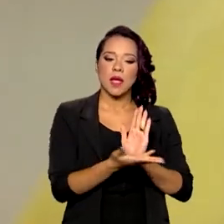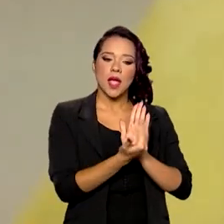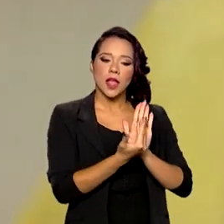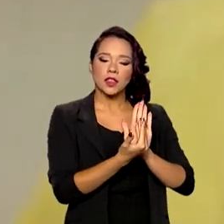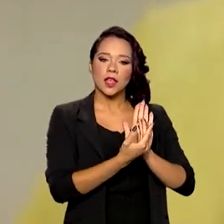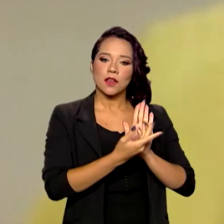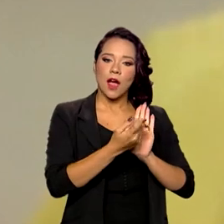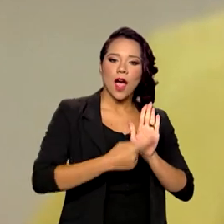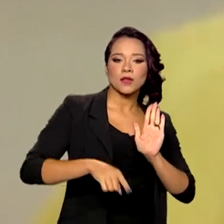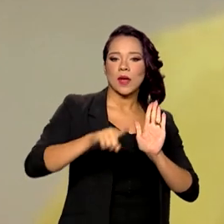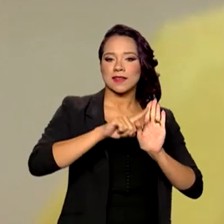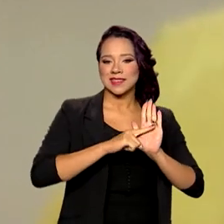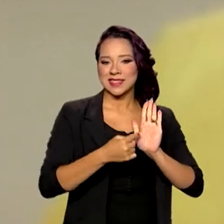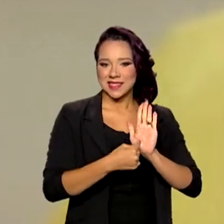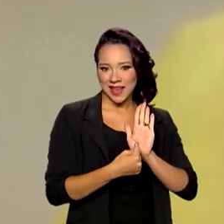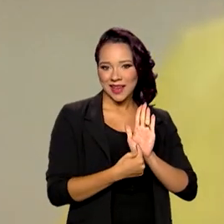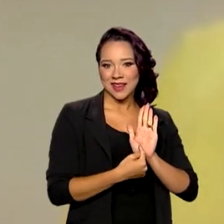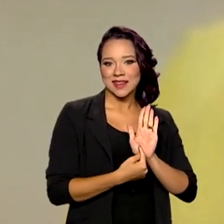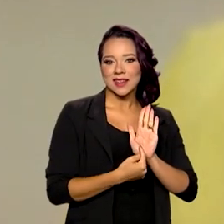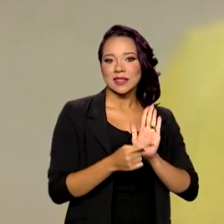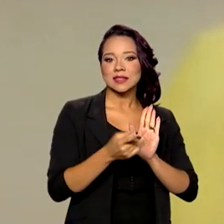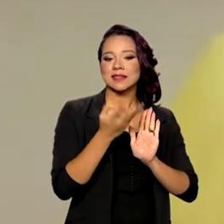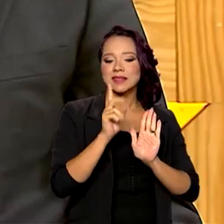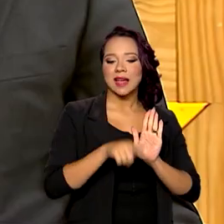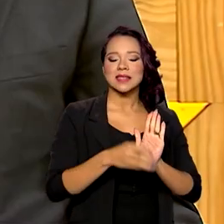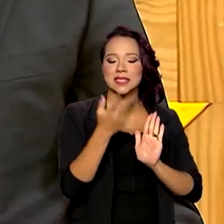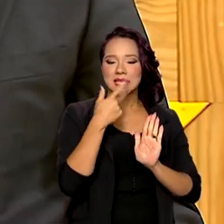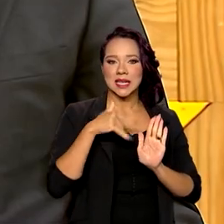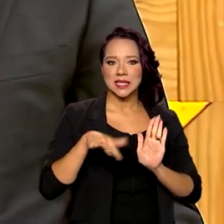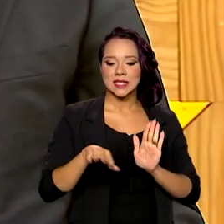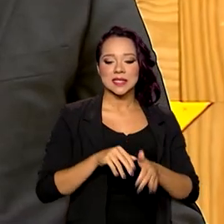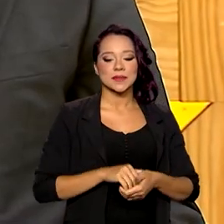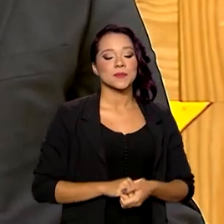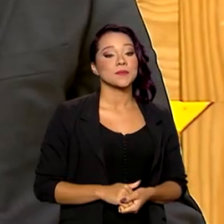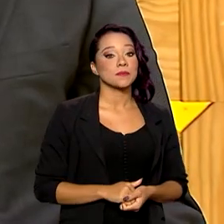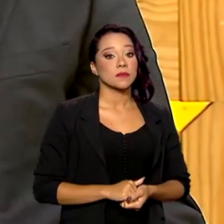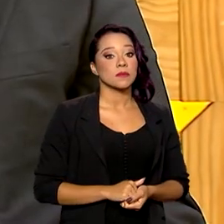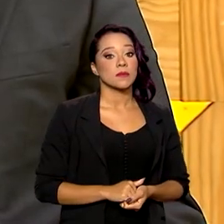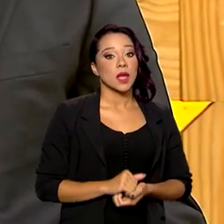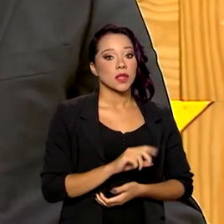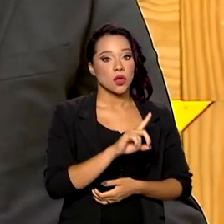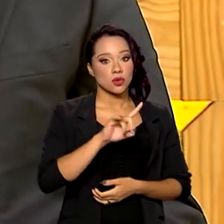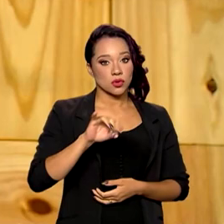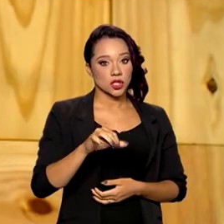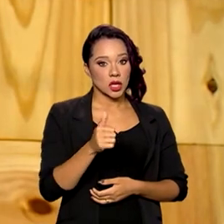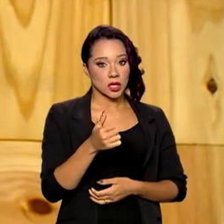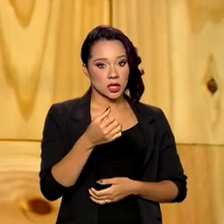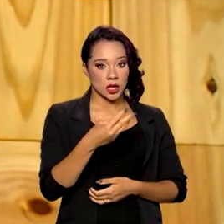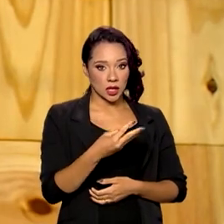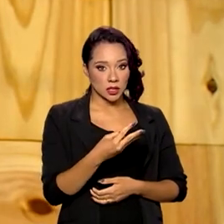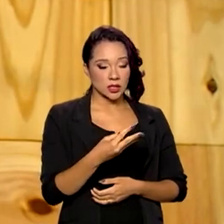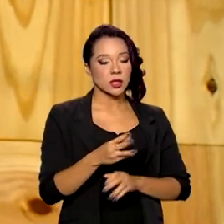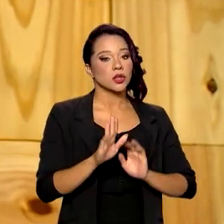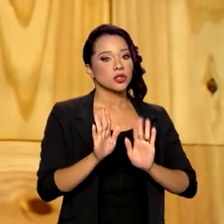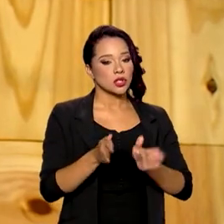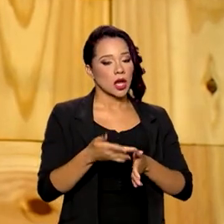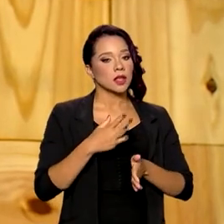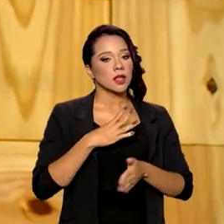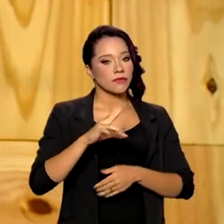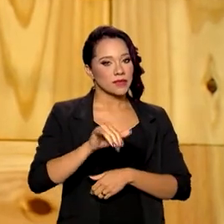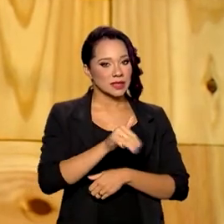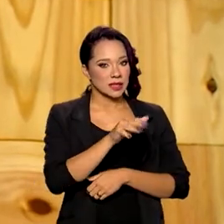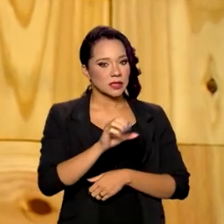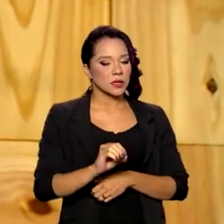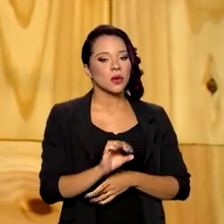carteira de vacinação das nossas crianças. No dia 13, nós fizemos essa ação,